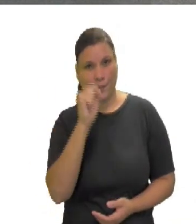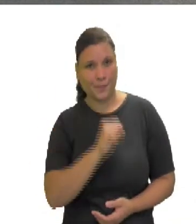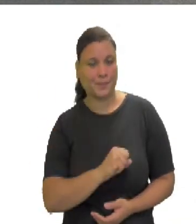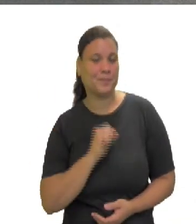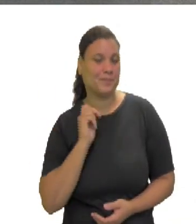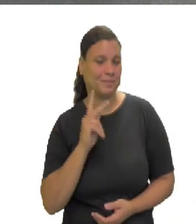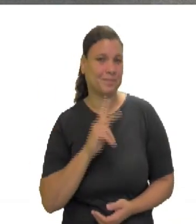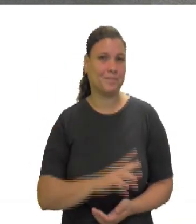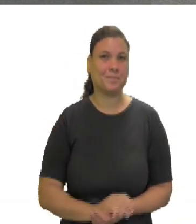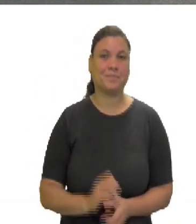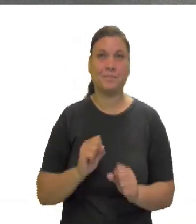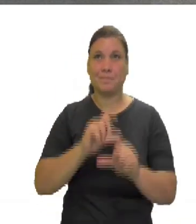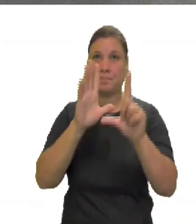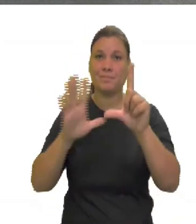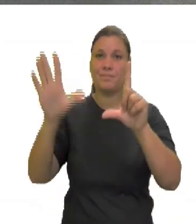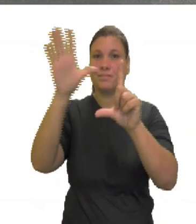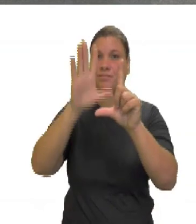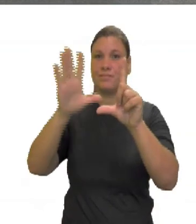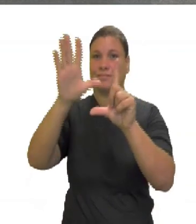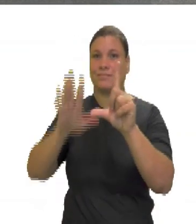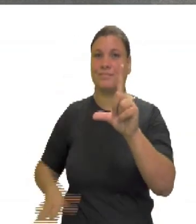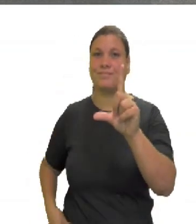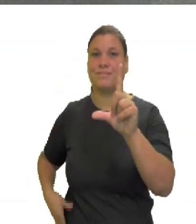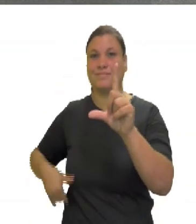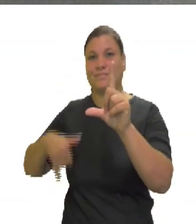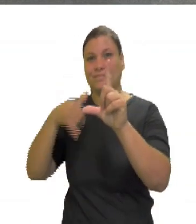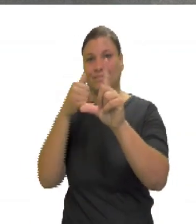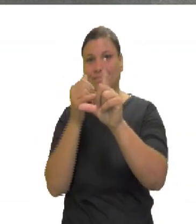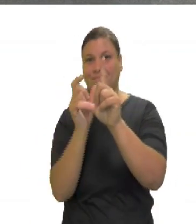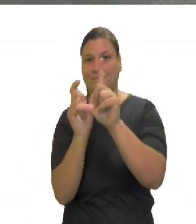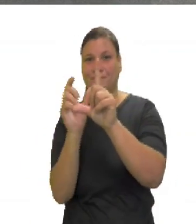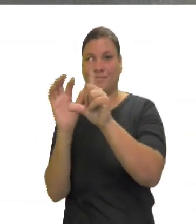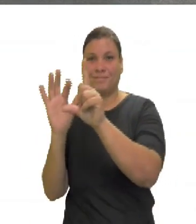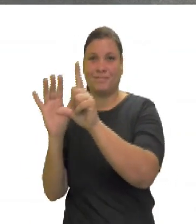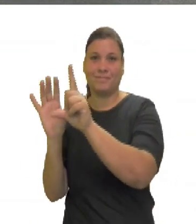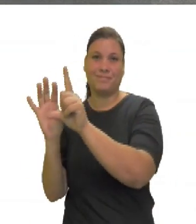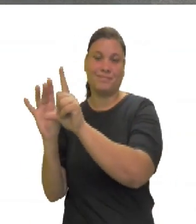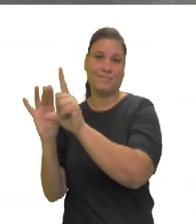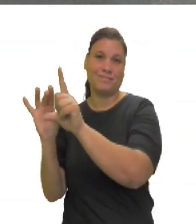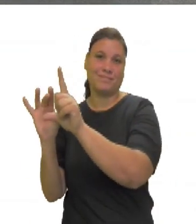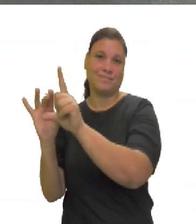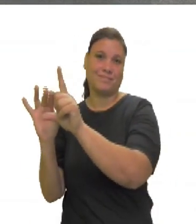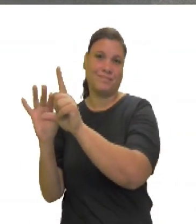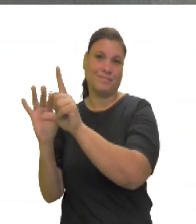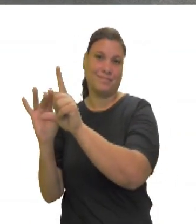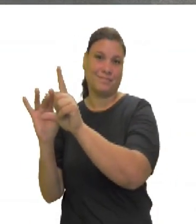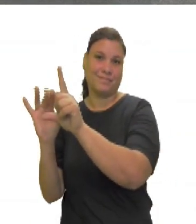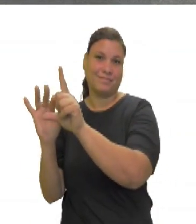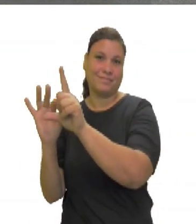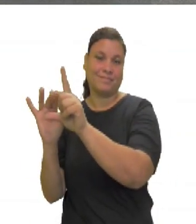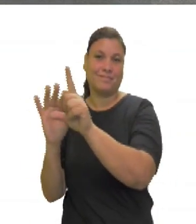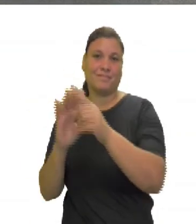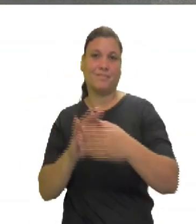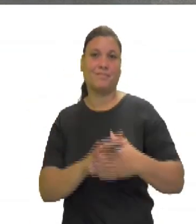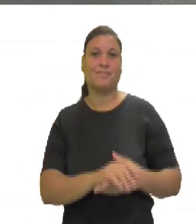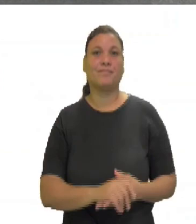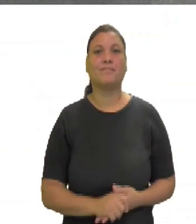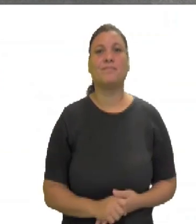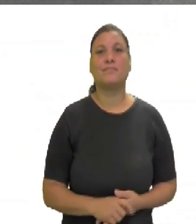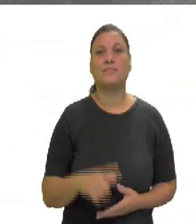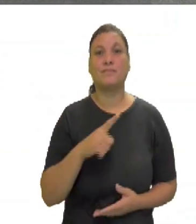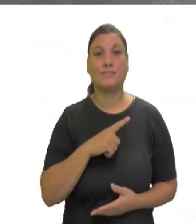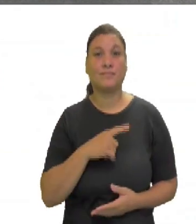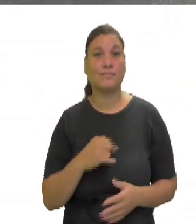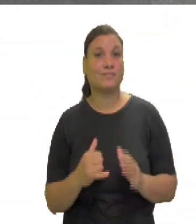da aula. E para acessar a plataforma SmetGV, basta apontar a câmera do seu celular para a imagem que aparece